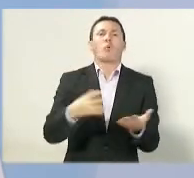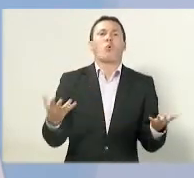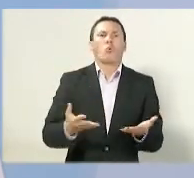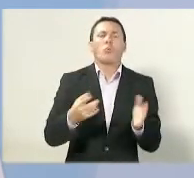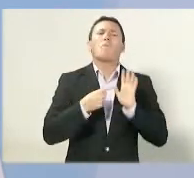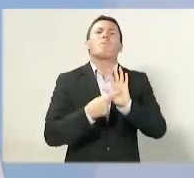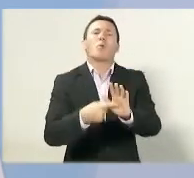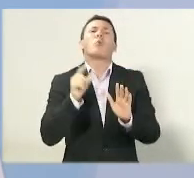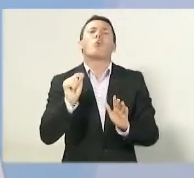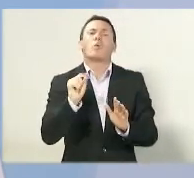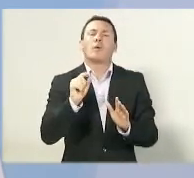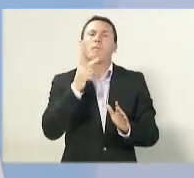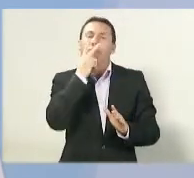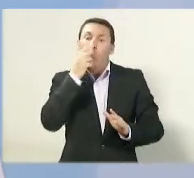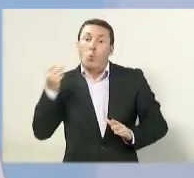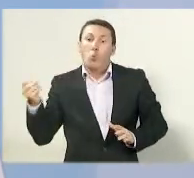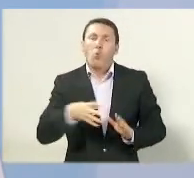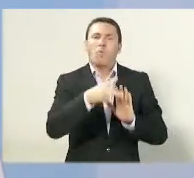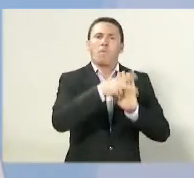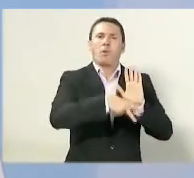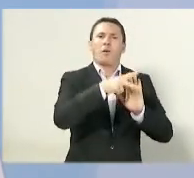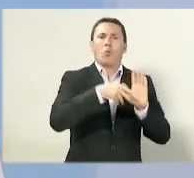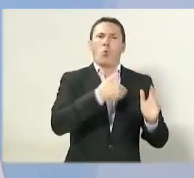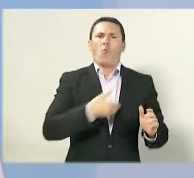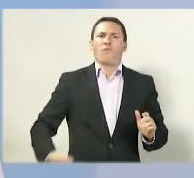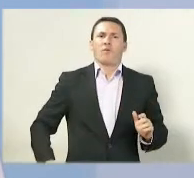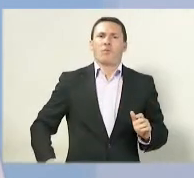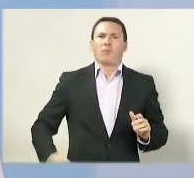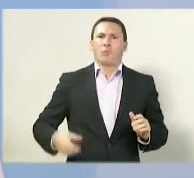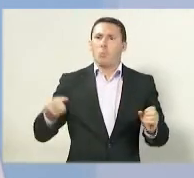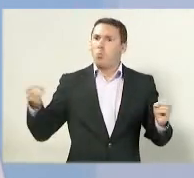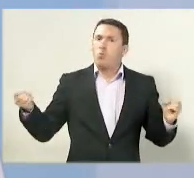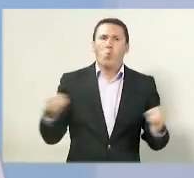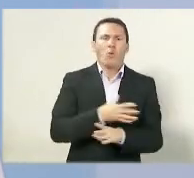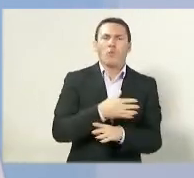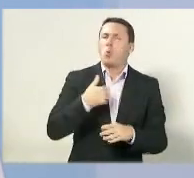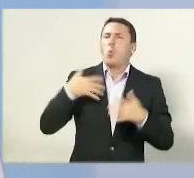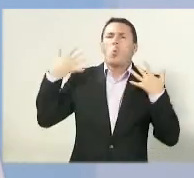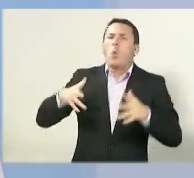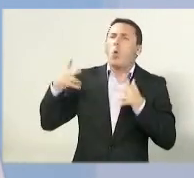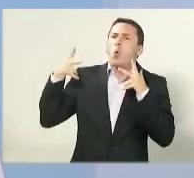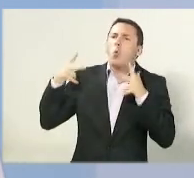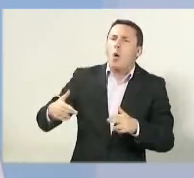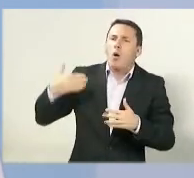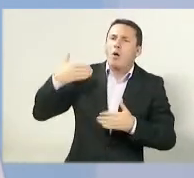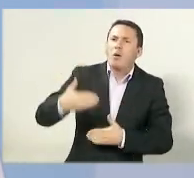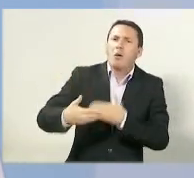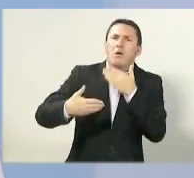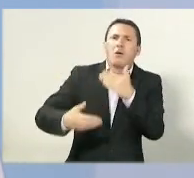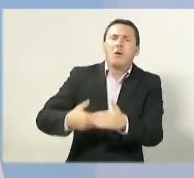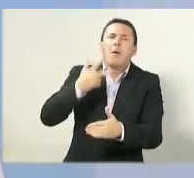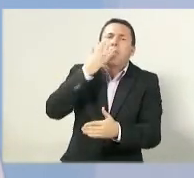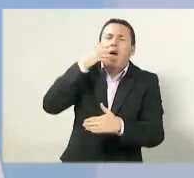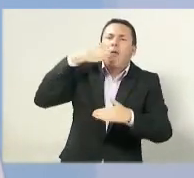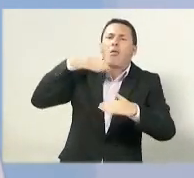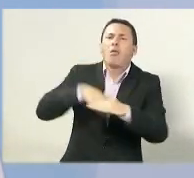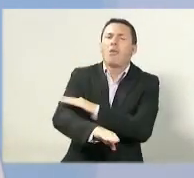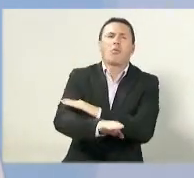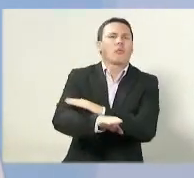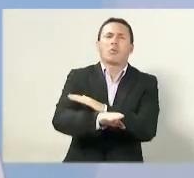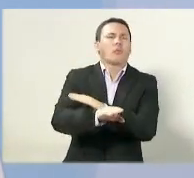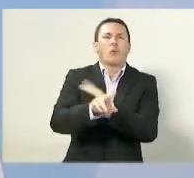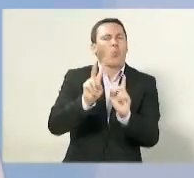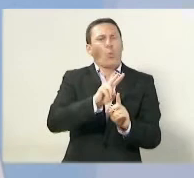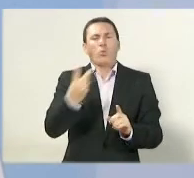essa mera estrutura do Estado. O ao contrário, pretende realizar mudanças radicais. Um programa que foi construído a partir